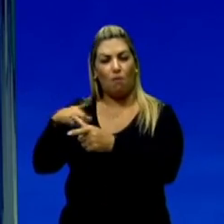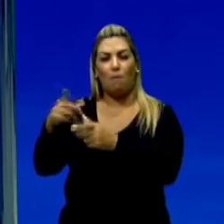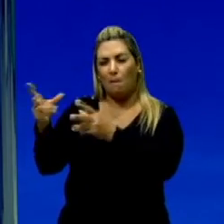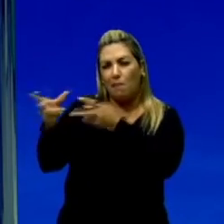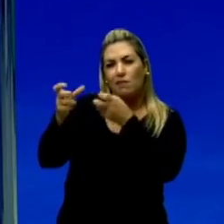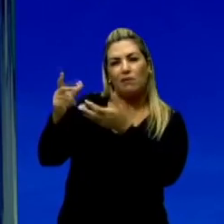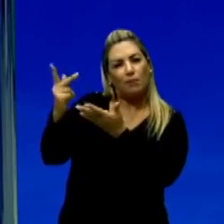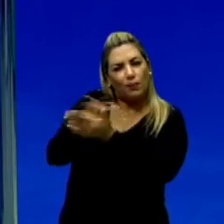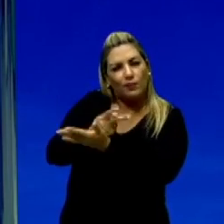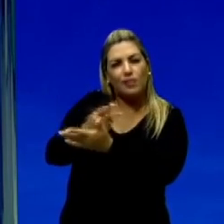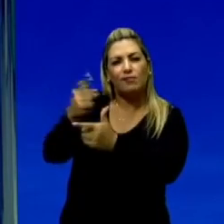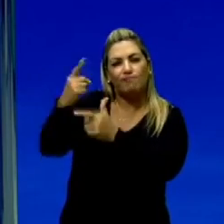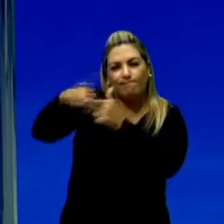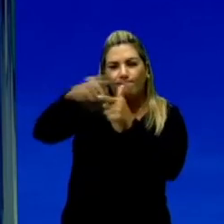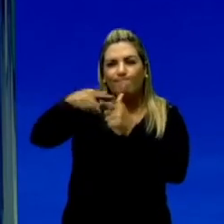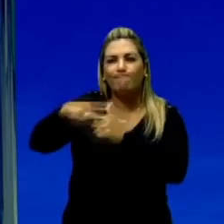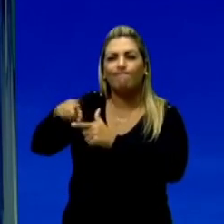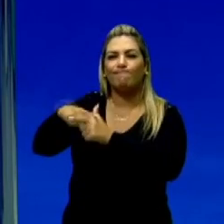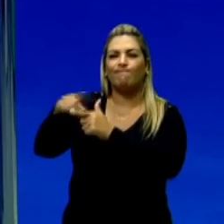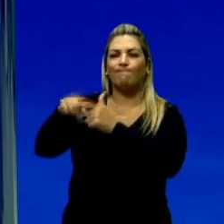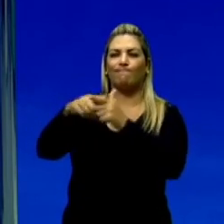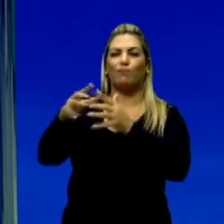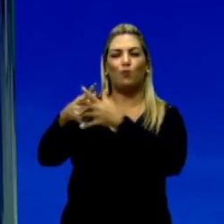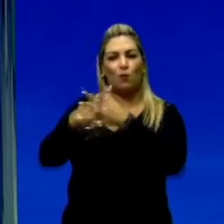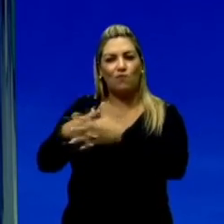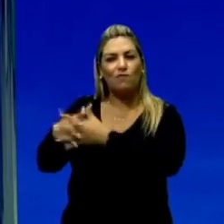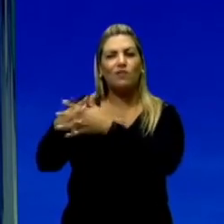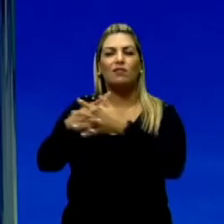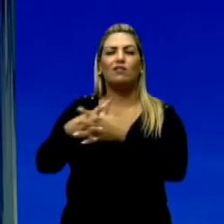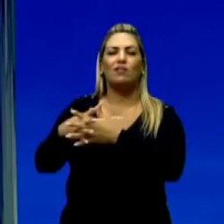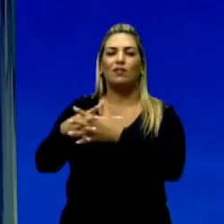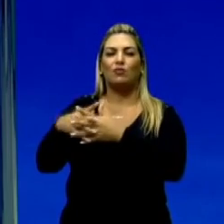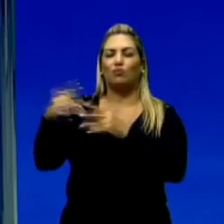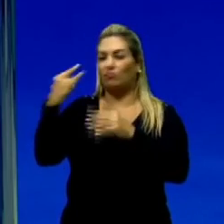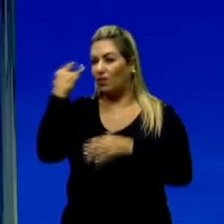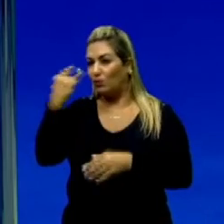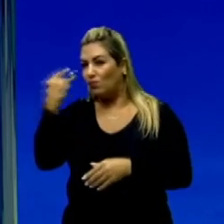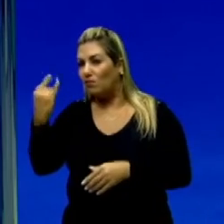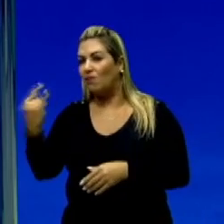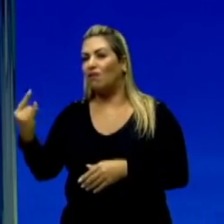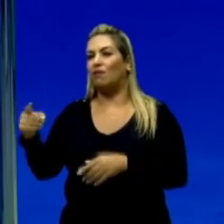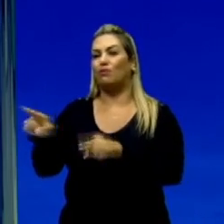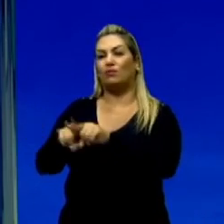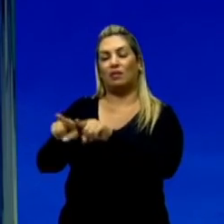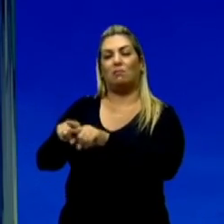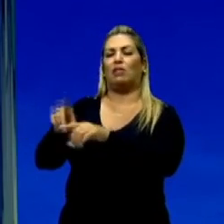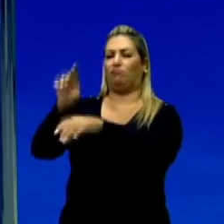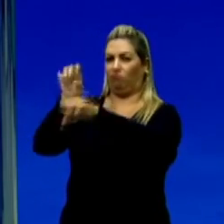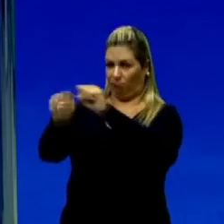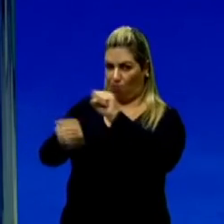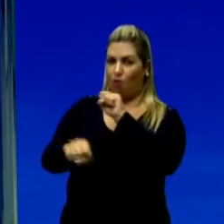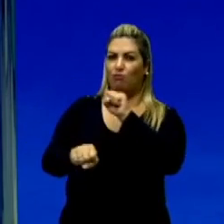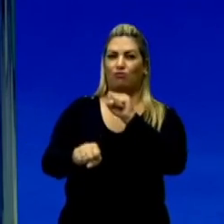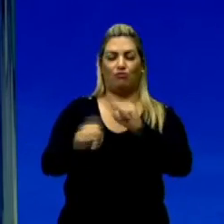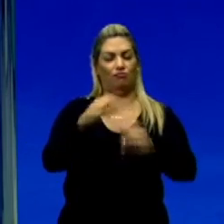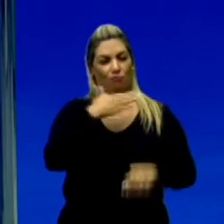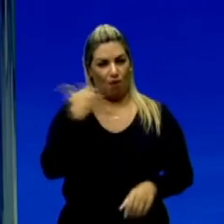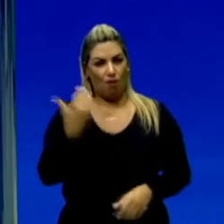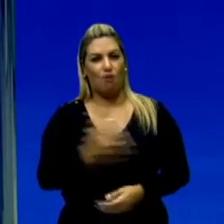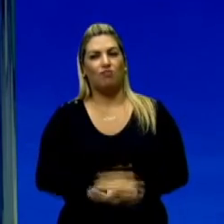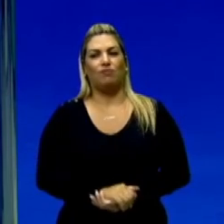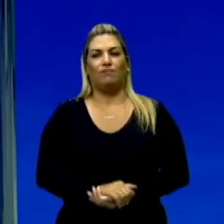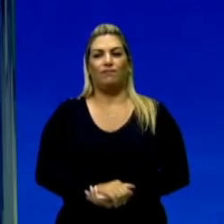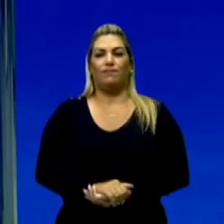acontecem grandes conflitos, como a sedução, assassinato e assim por diante. O título A